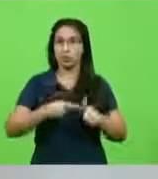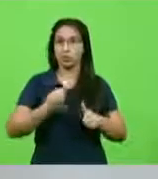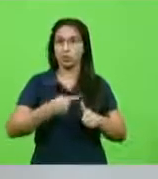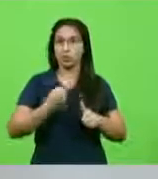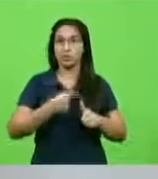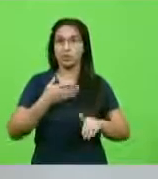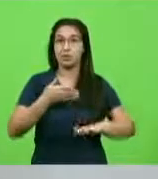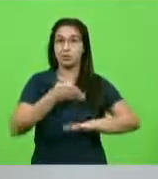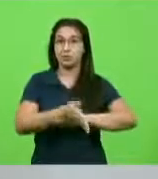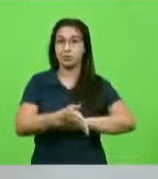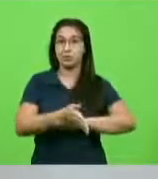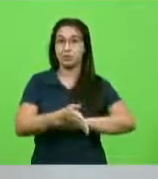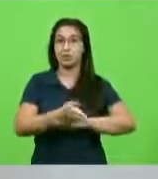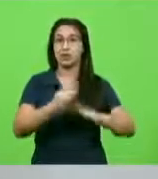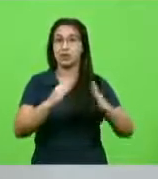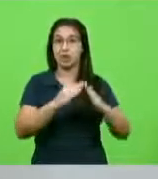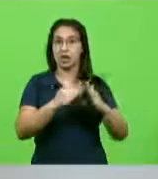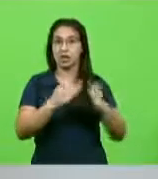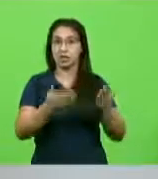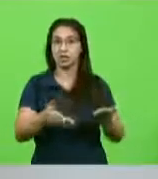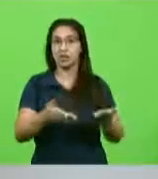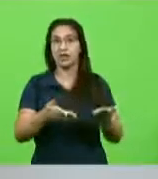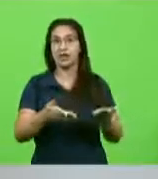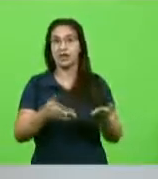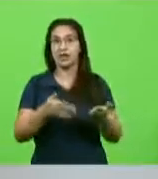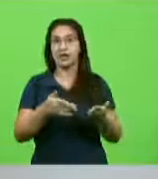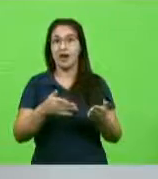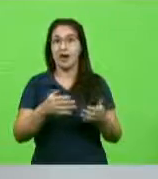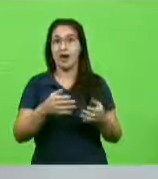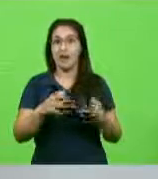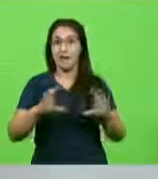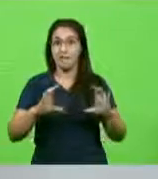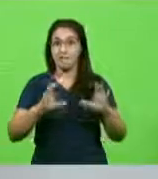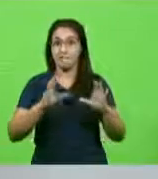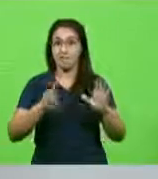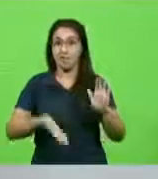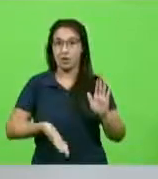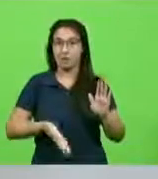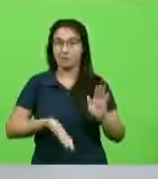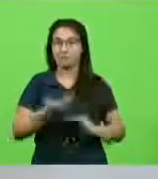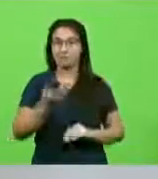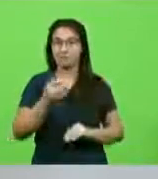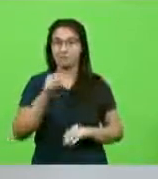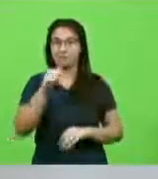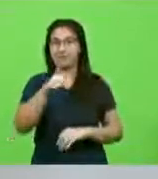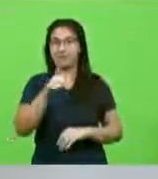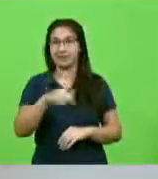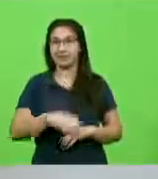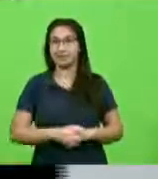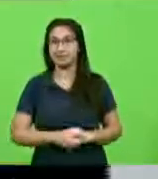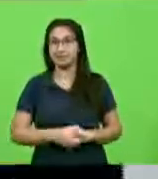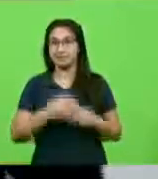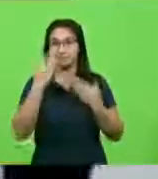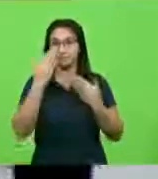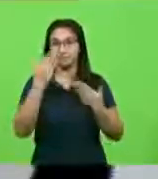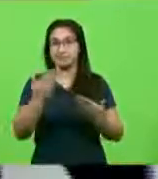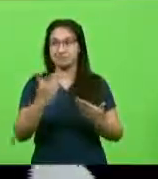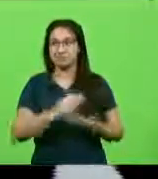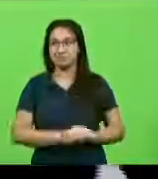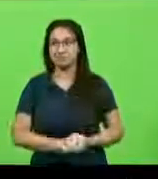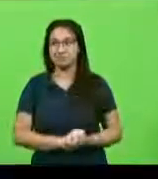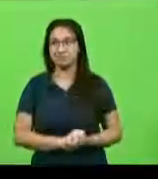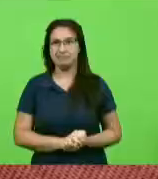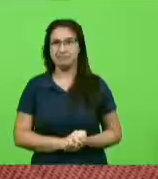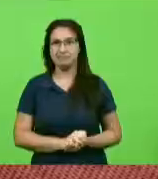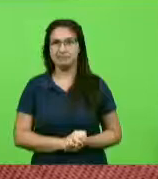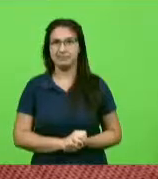na frente da agronômica e fazer embaixadinha. E outra coisa, chuto a bola para dentro ainda. Grande abraço, obrigado pela parte. Ok. Seu presidente,